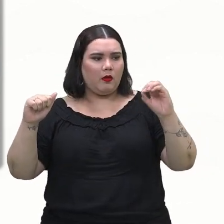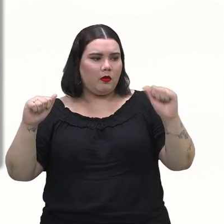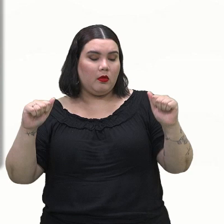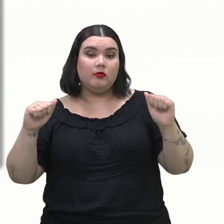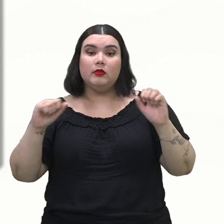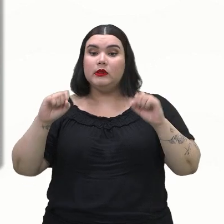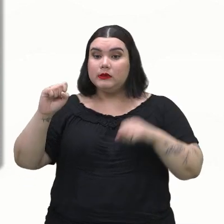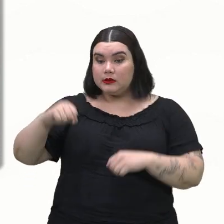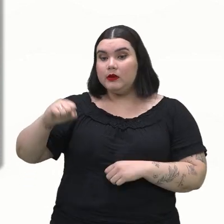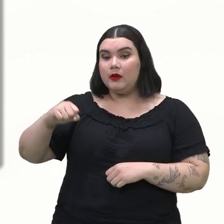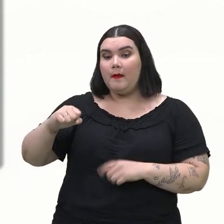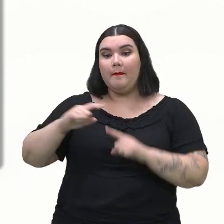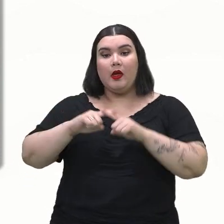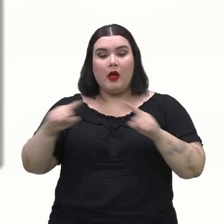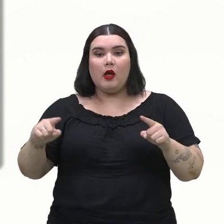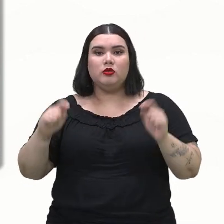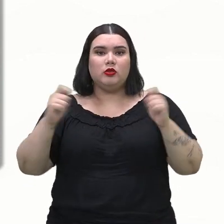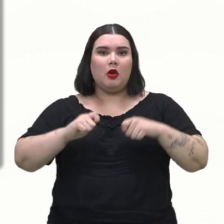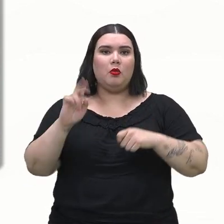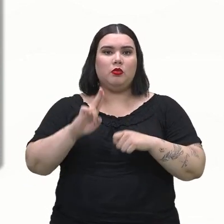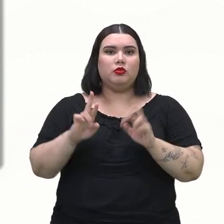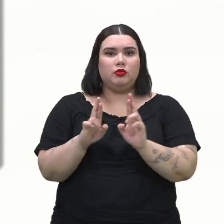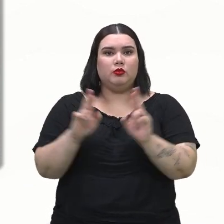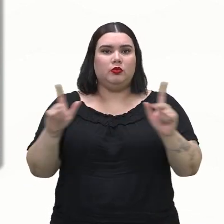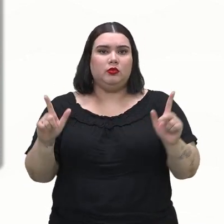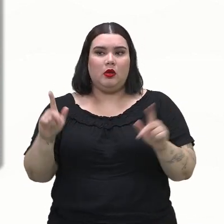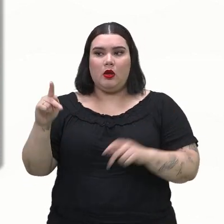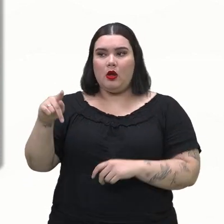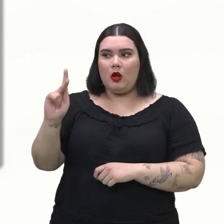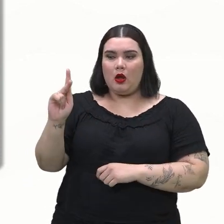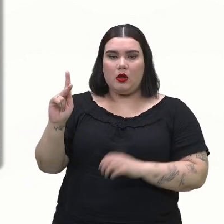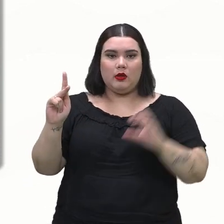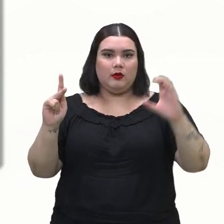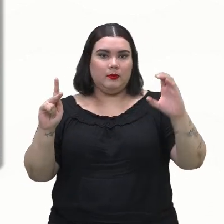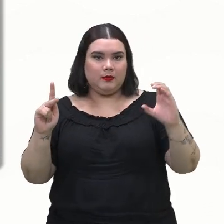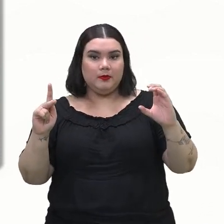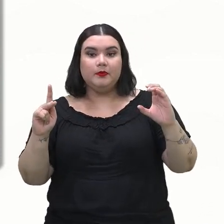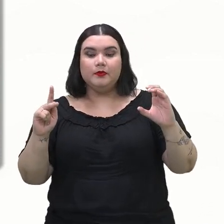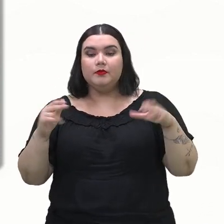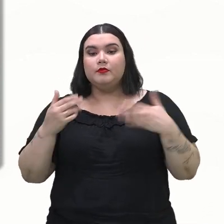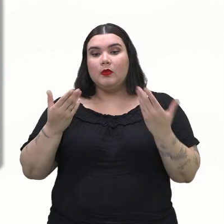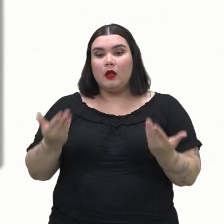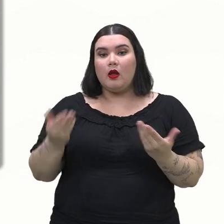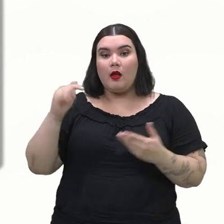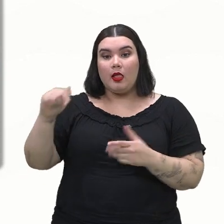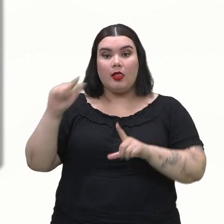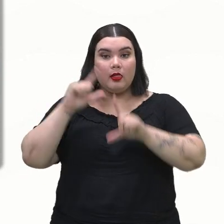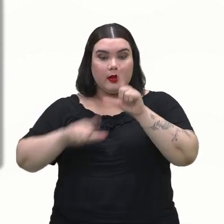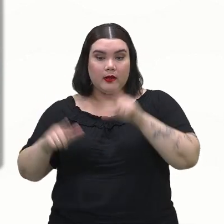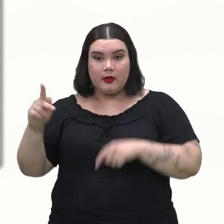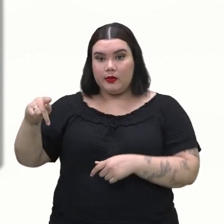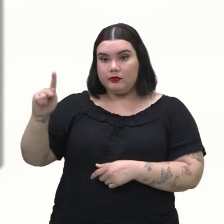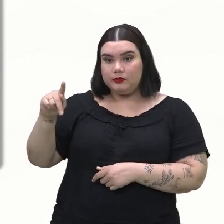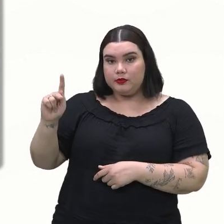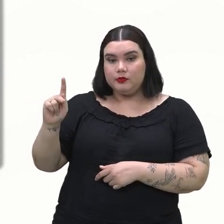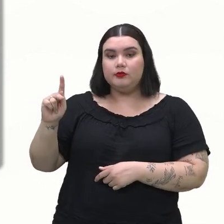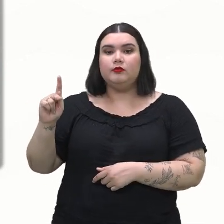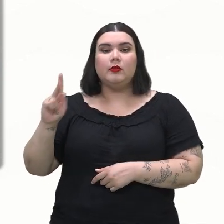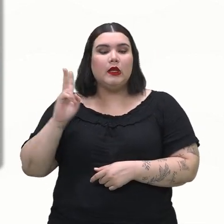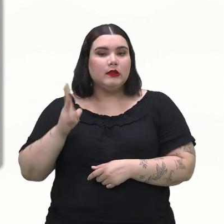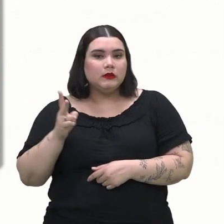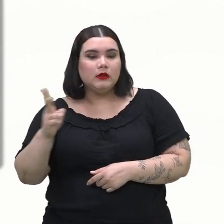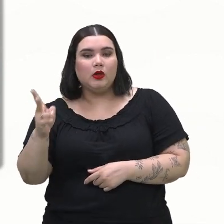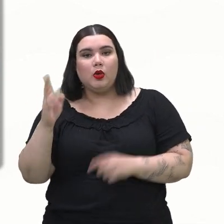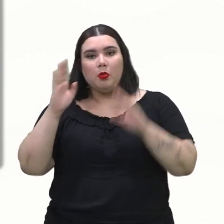especifica aqui, diferentemente, o K e o C. E essa letra K, ela sempre